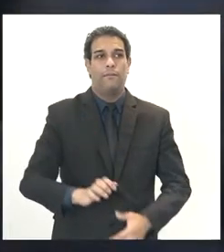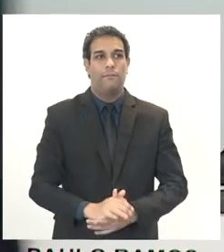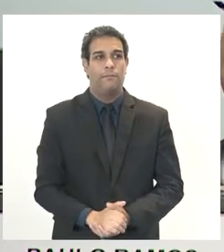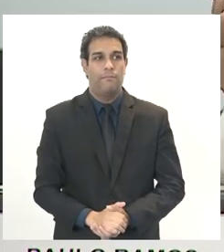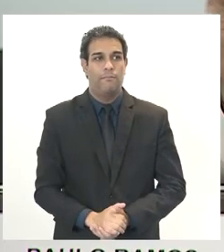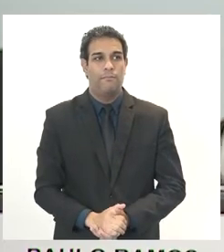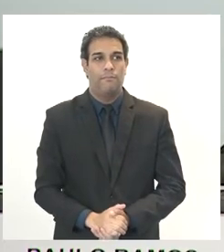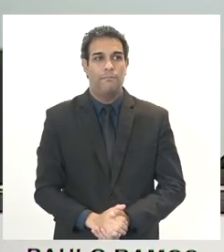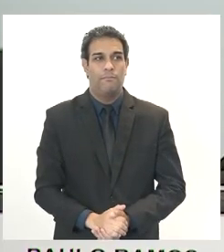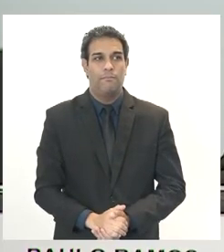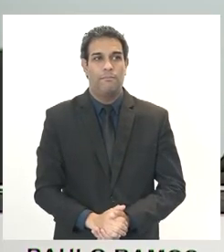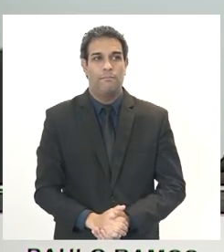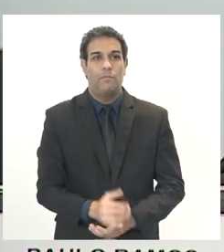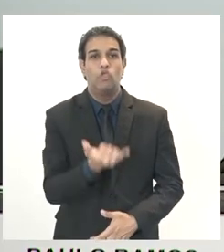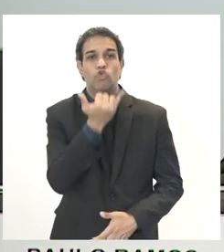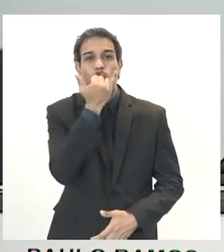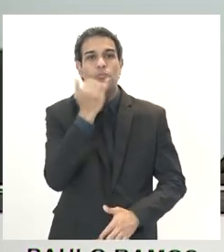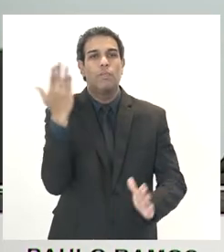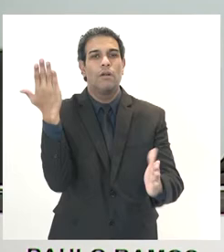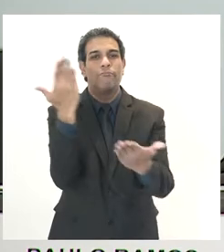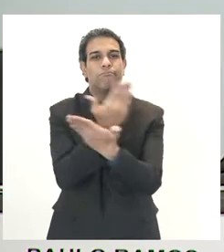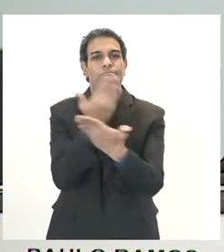Não passa na frente da câmera, não, Geda.